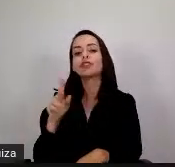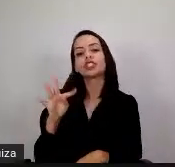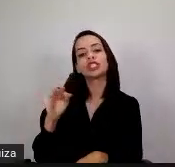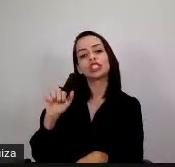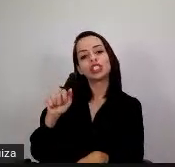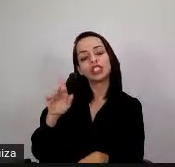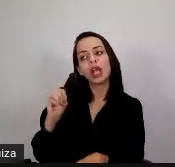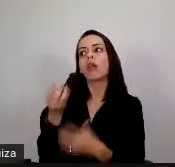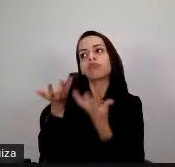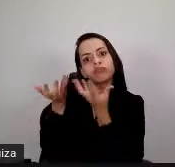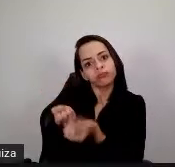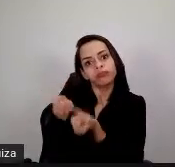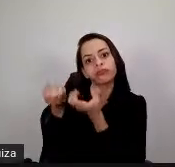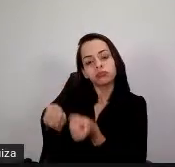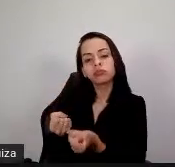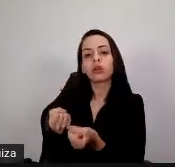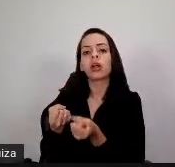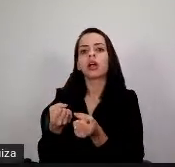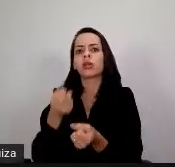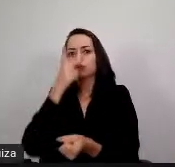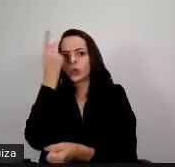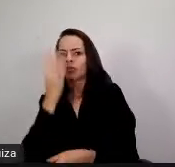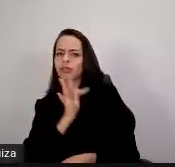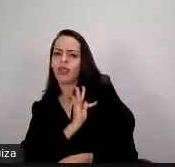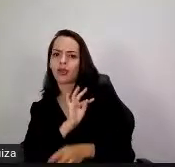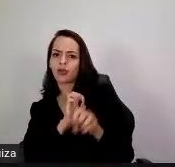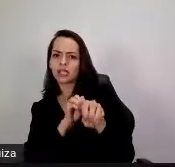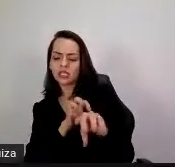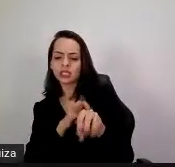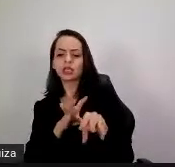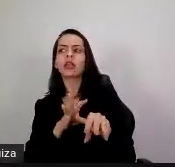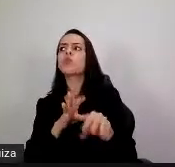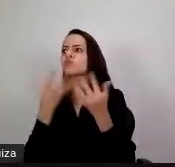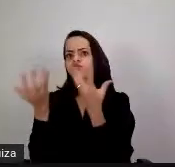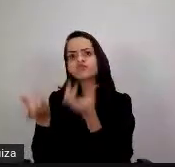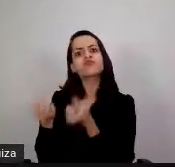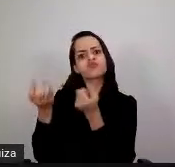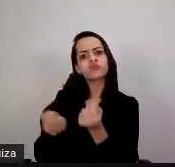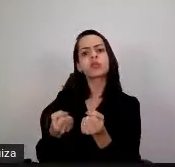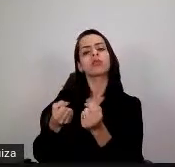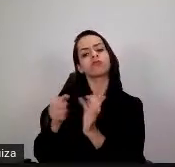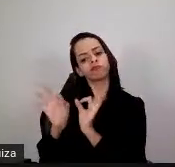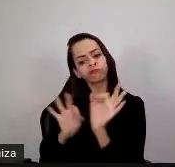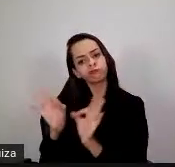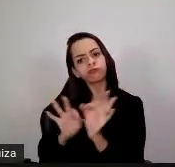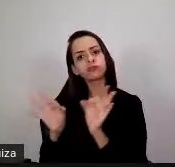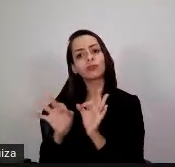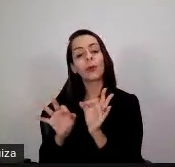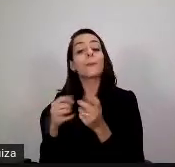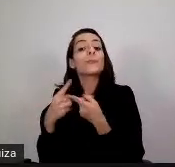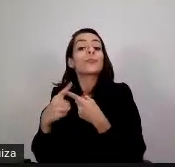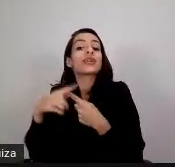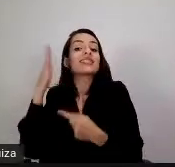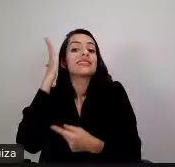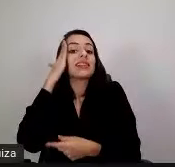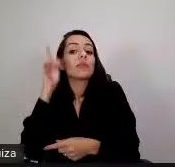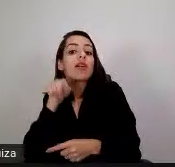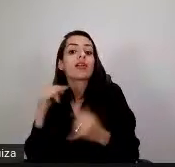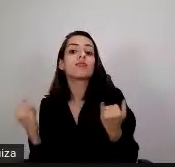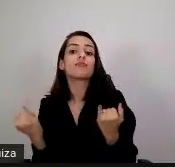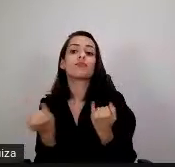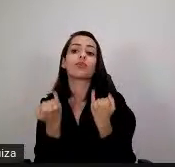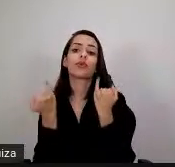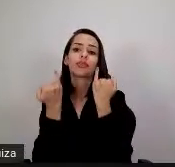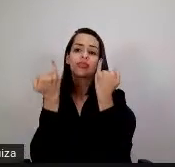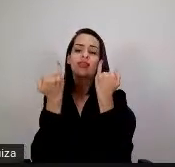ensino, e que entendem a importância da gente trazer esse processo de construção de uma educação